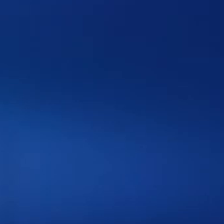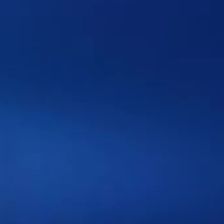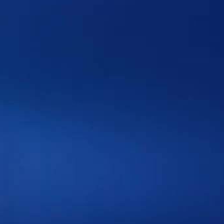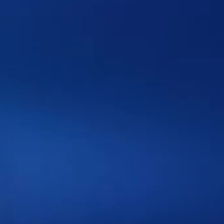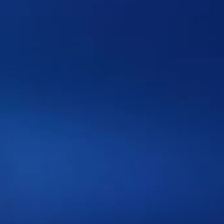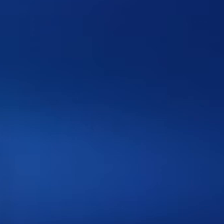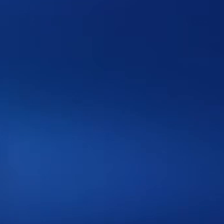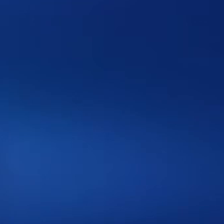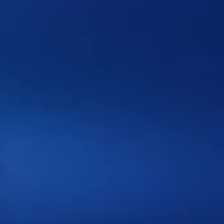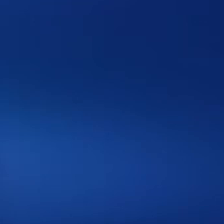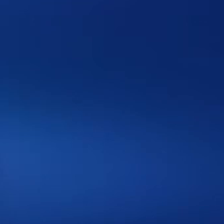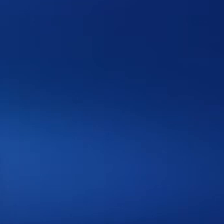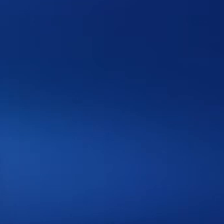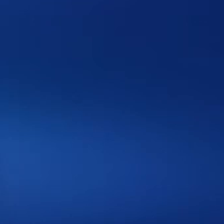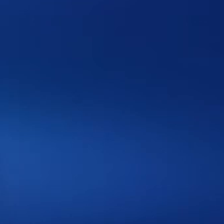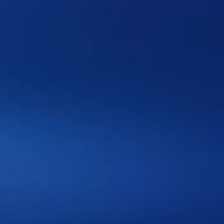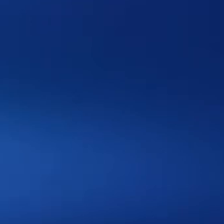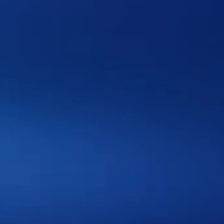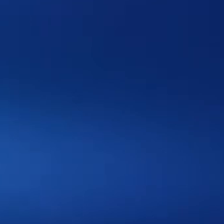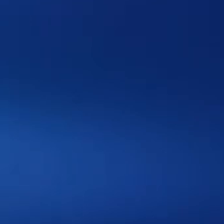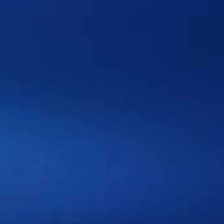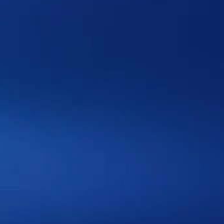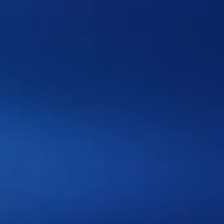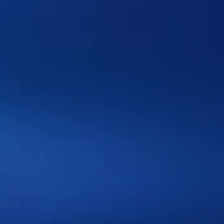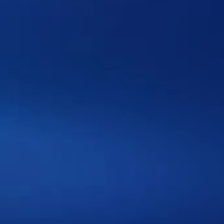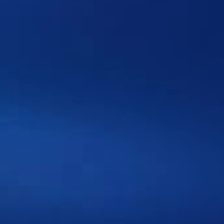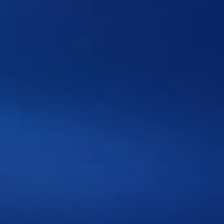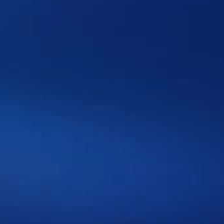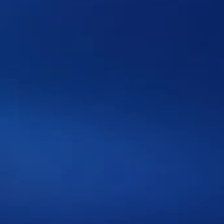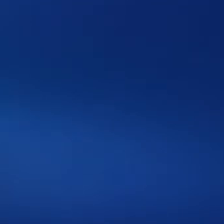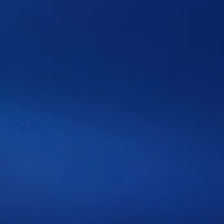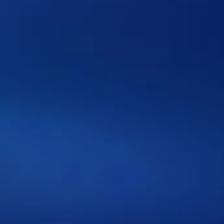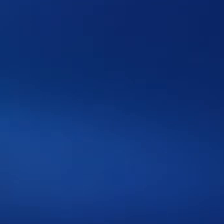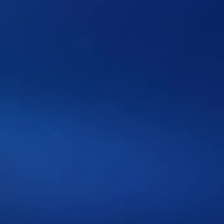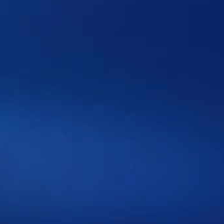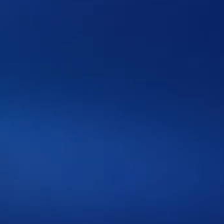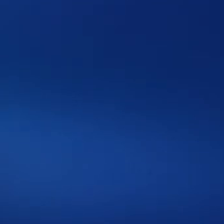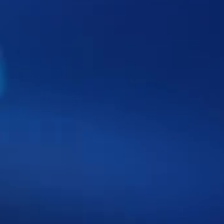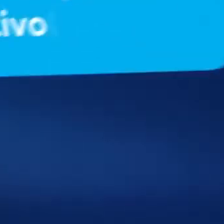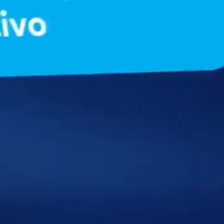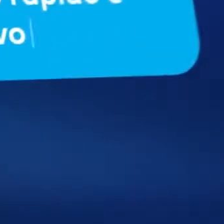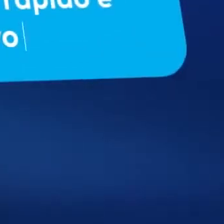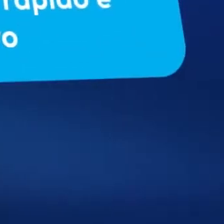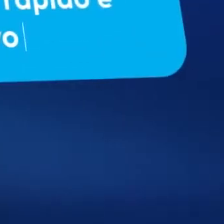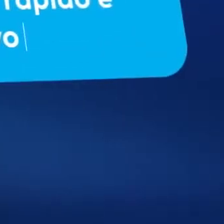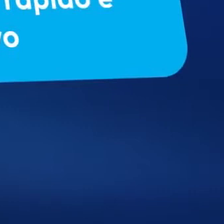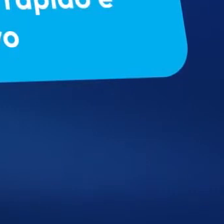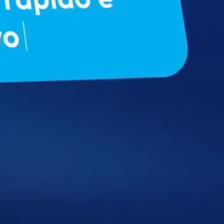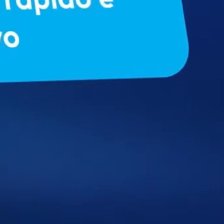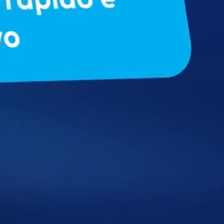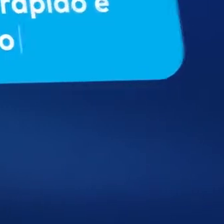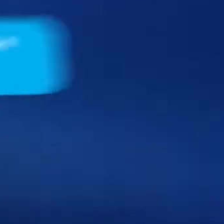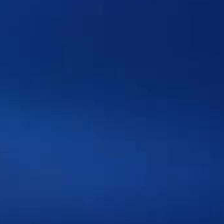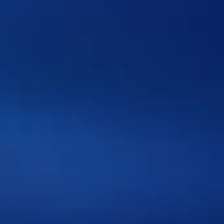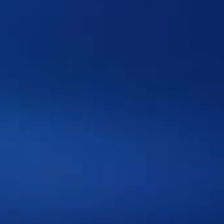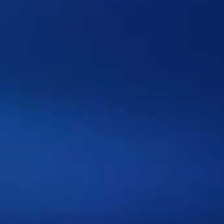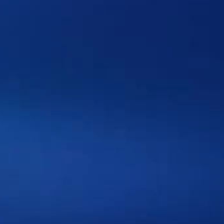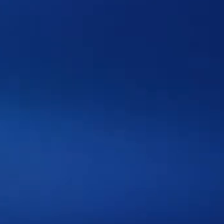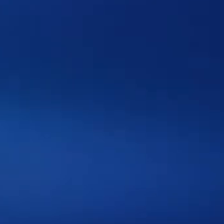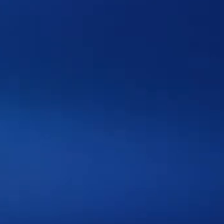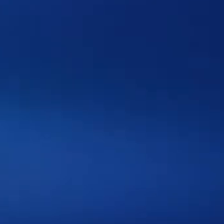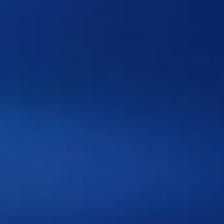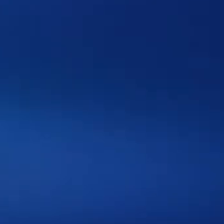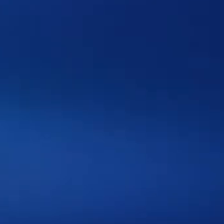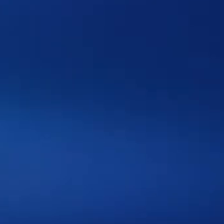nossos clientes, para ficar bem do jeito que você gosta. Fácil de usar, descomplicado e,